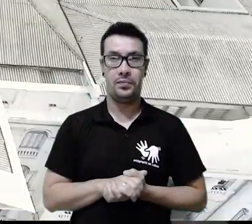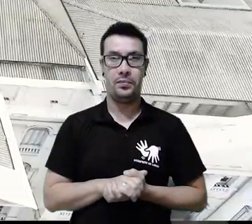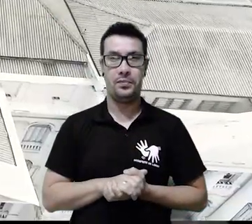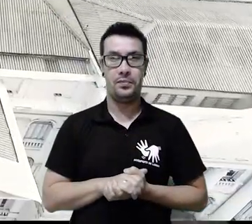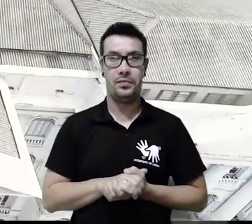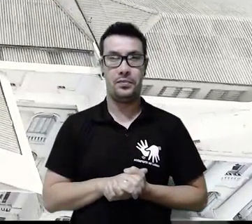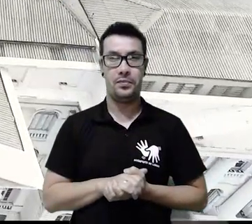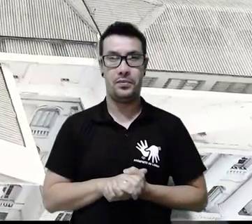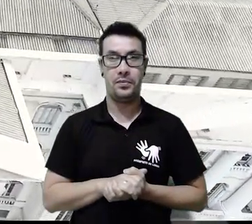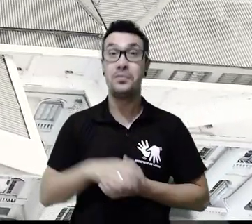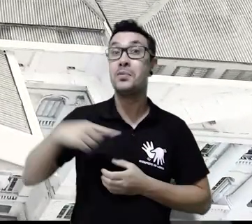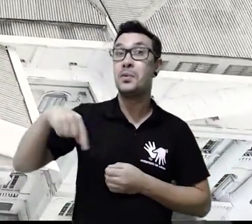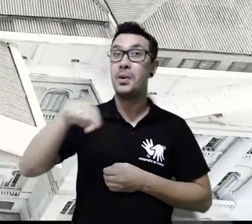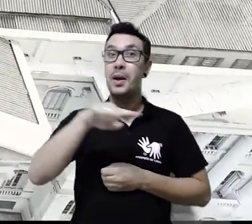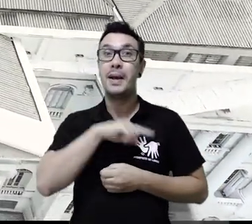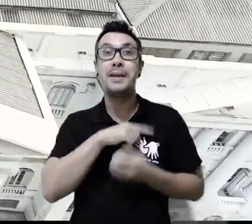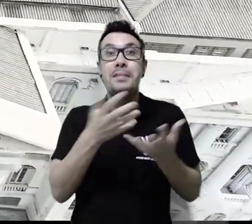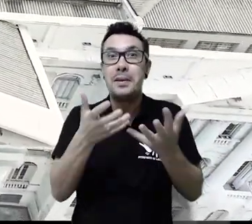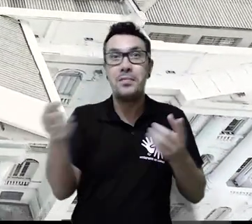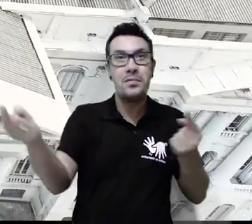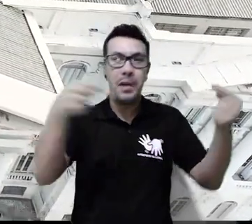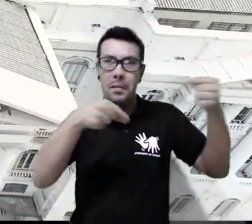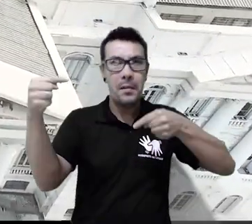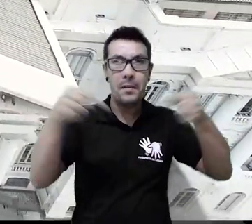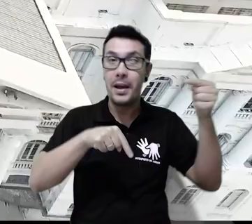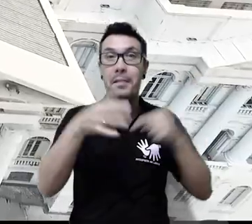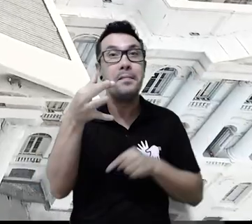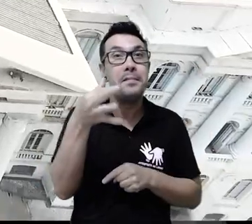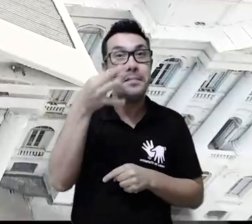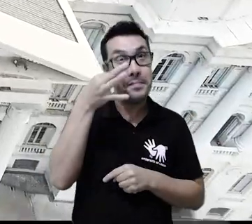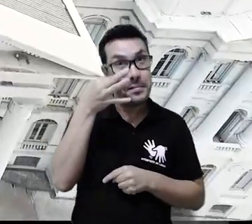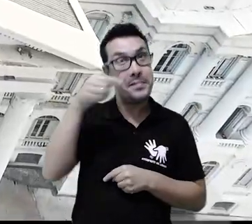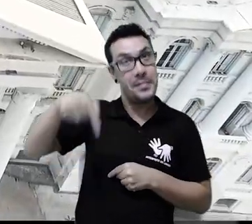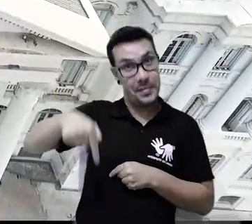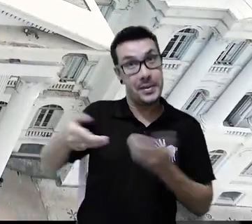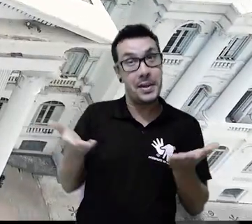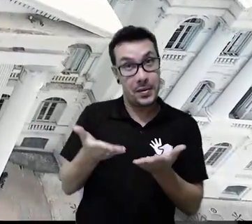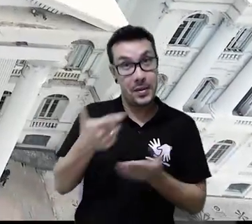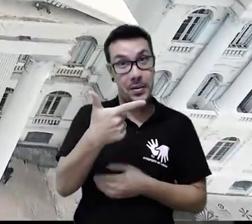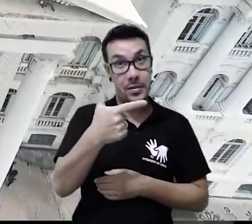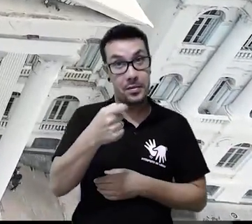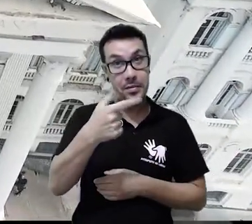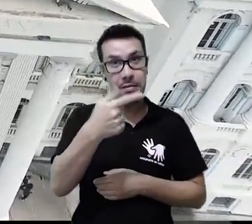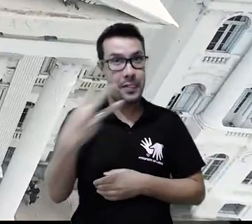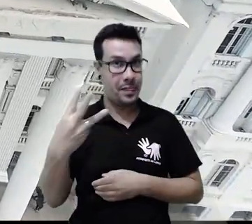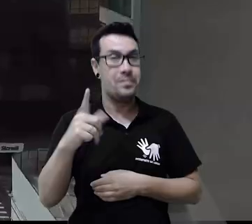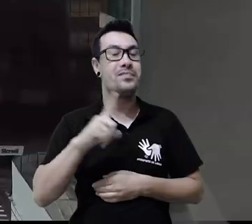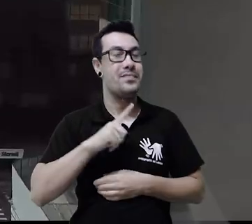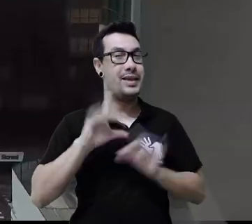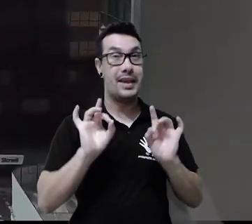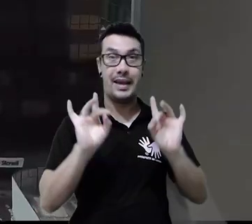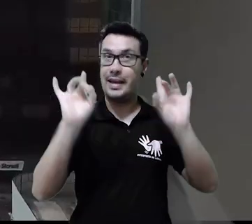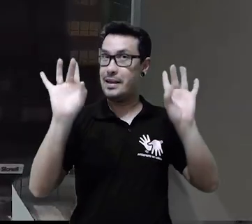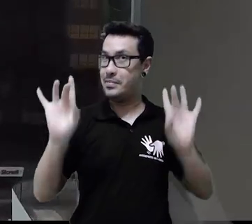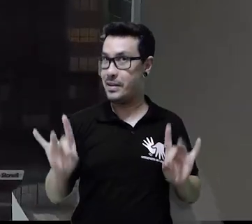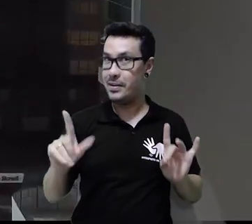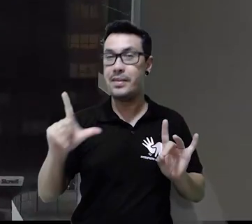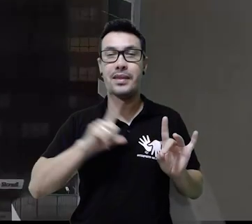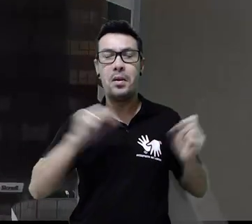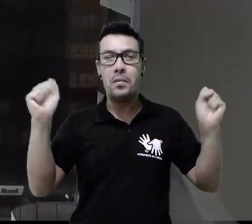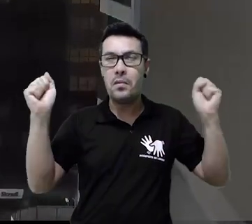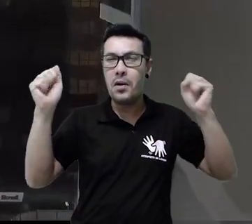Com a expectativa de ser completamente presencial, essa edição também vem com um sabor especial. Será o